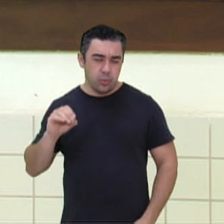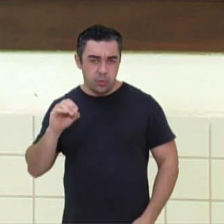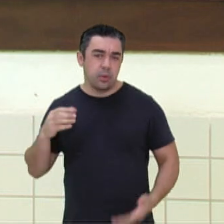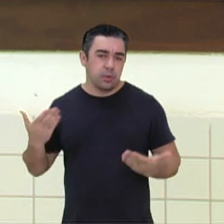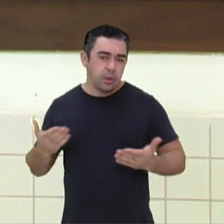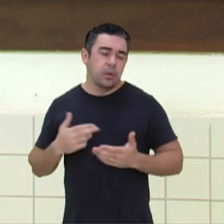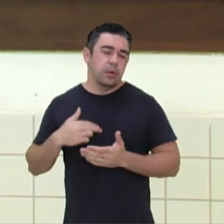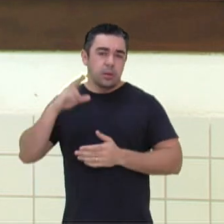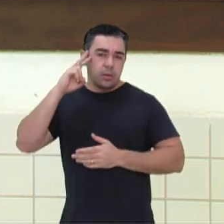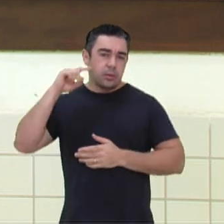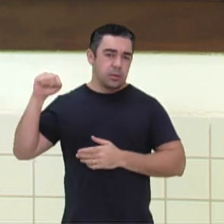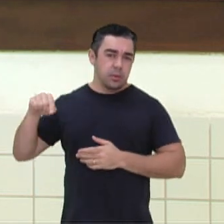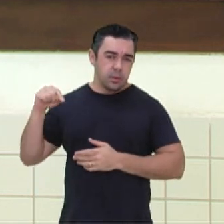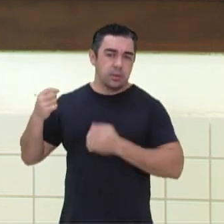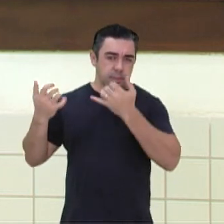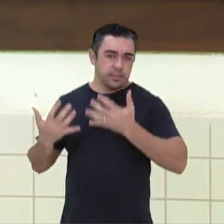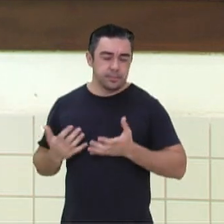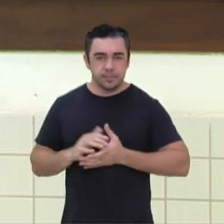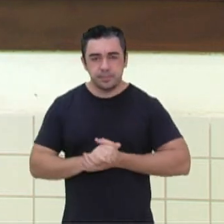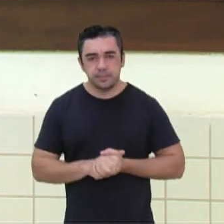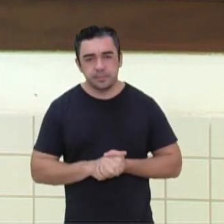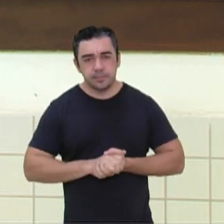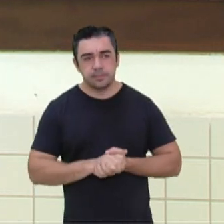dados ali de ficção.